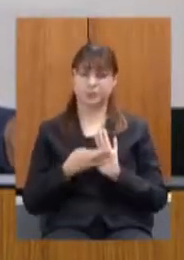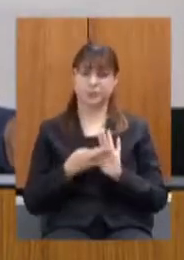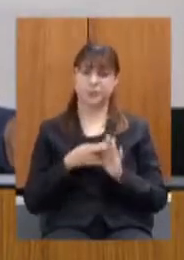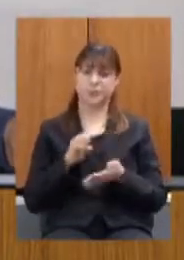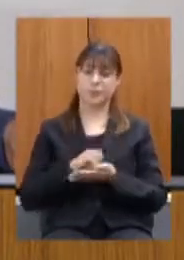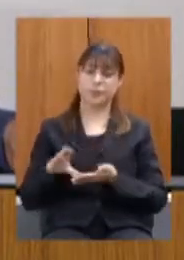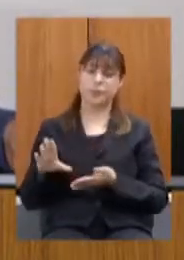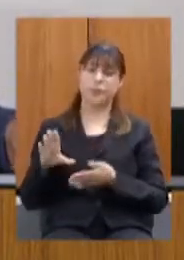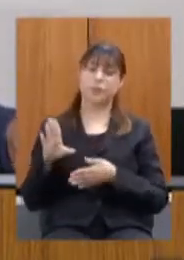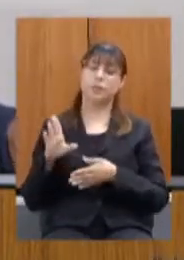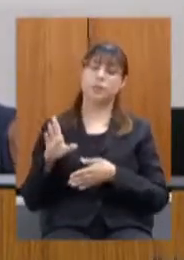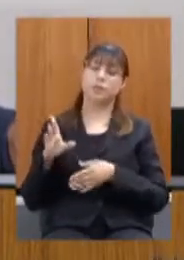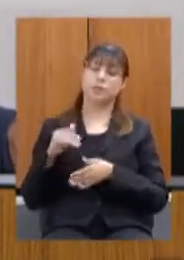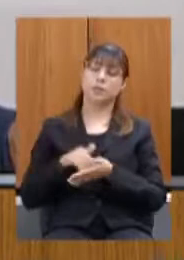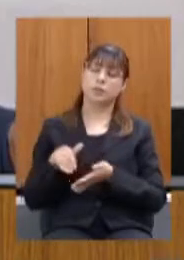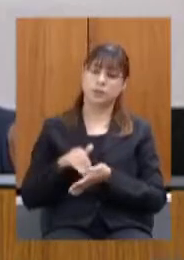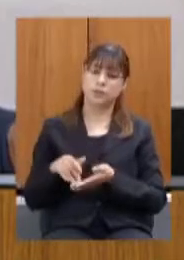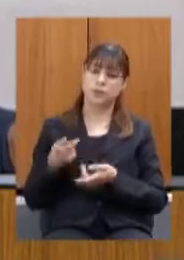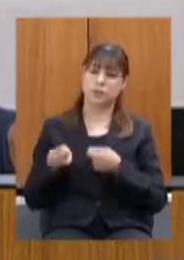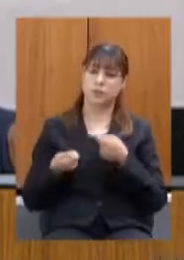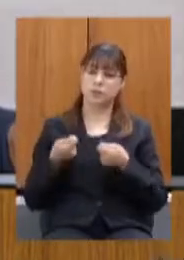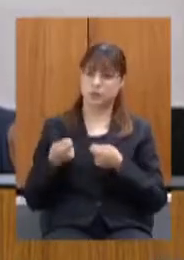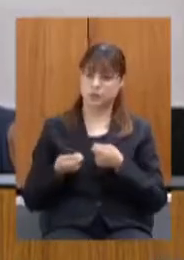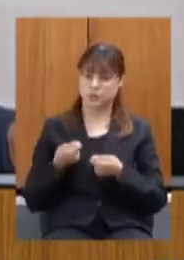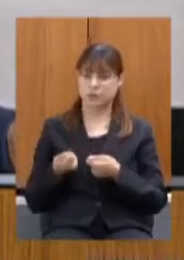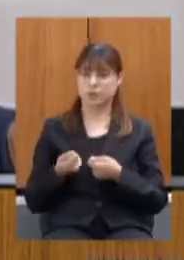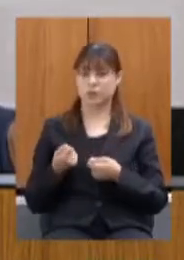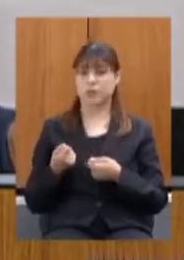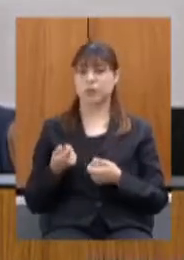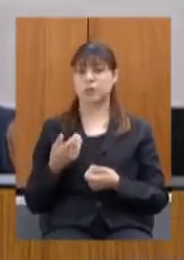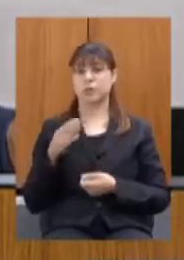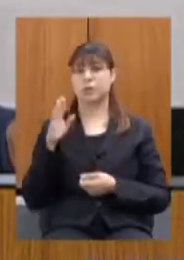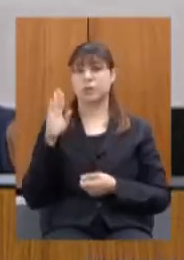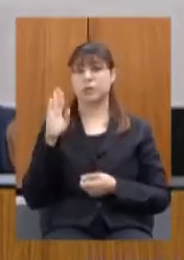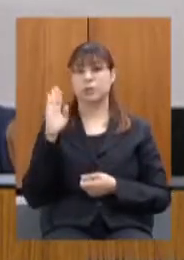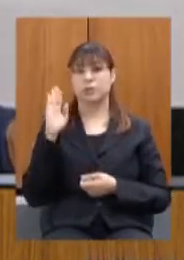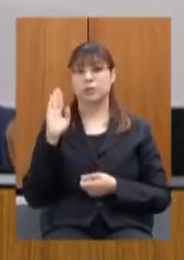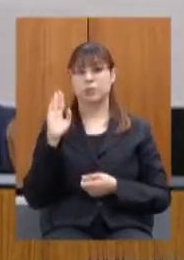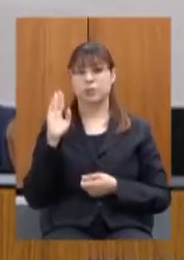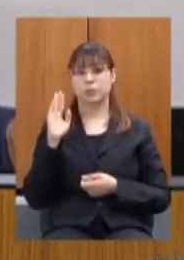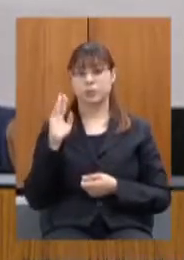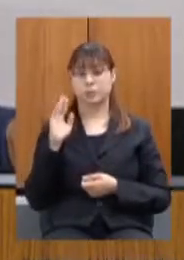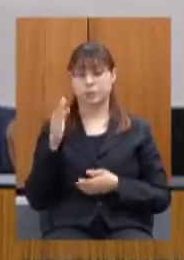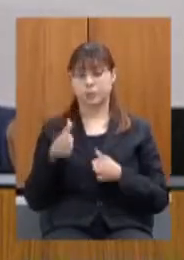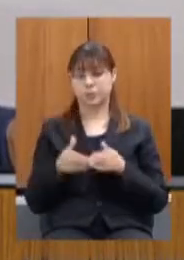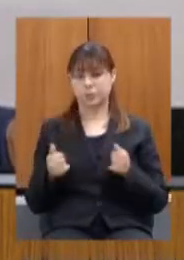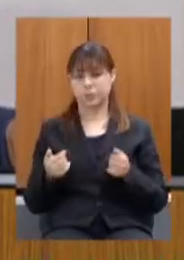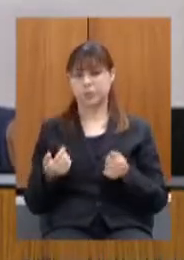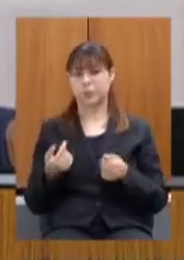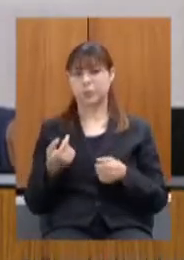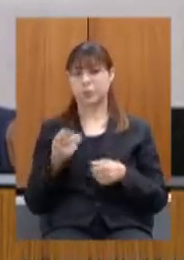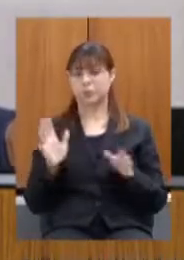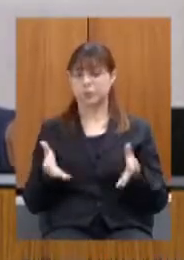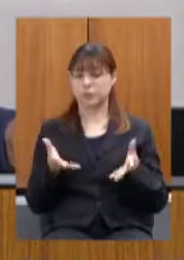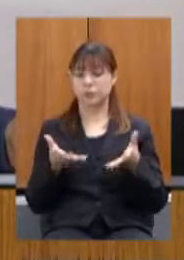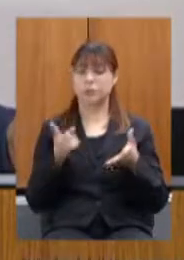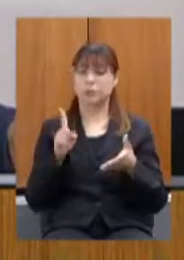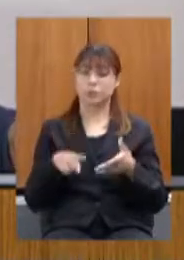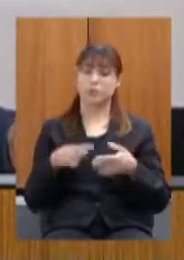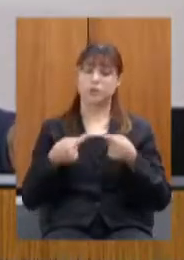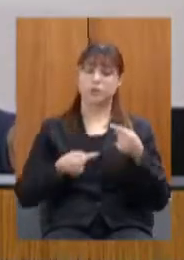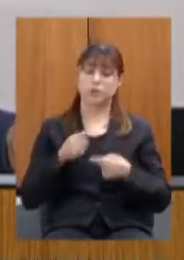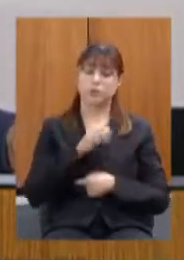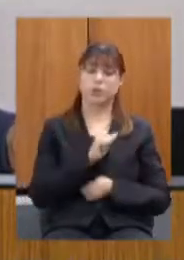Secretaria de Estado da Fazenda pedido de providência para que fomente a discussão sobre a redução das alíquotas